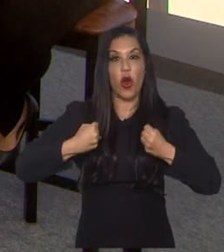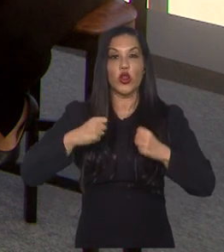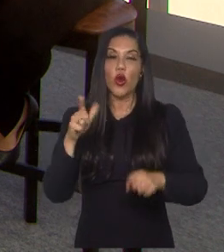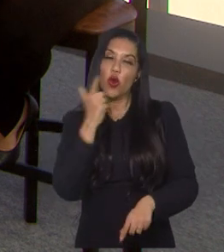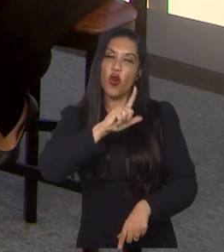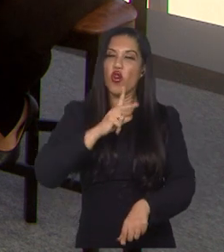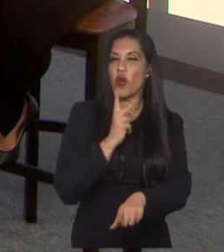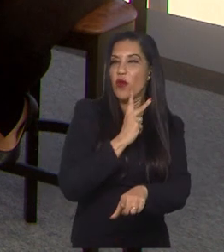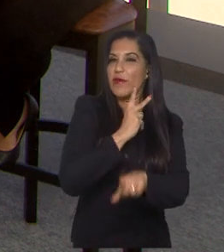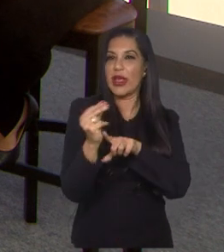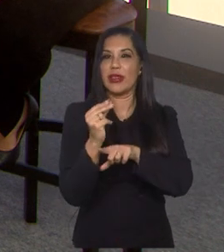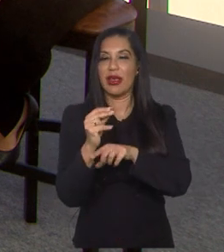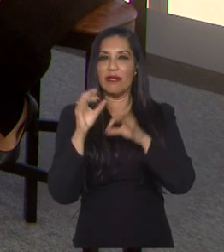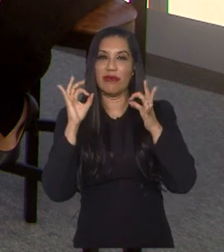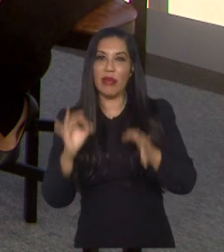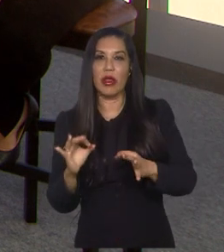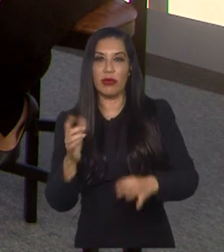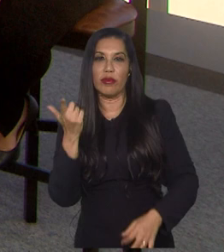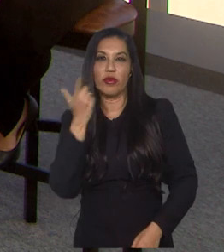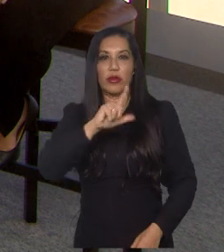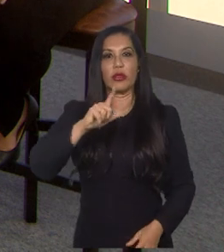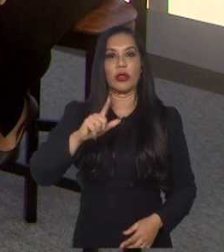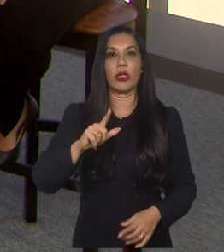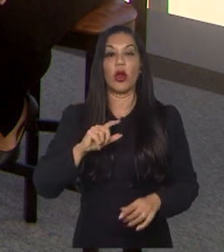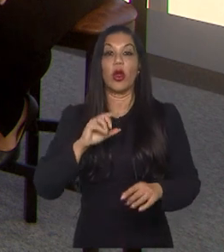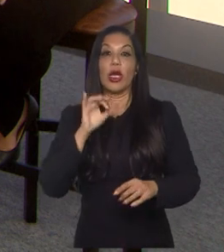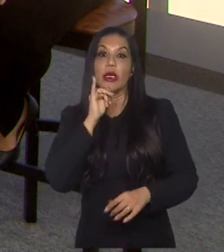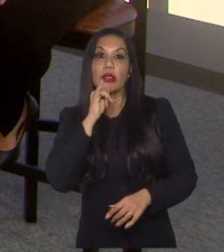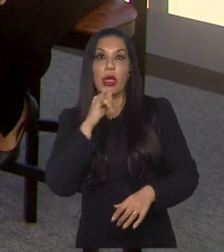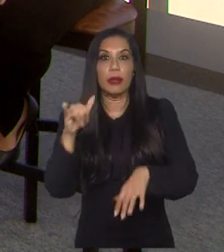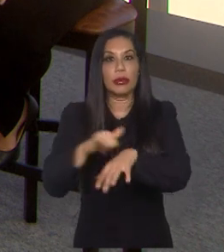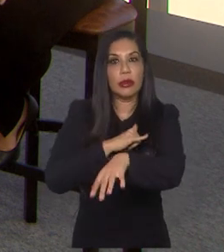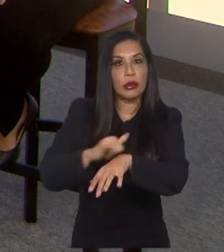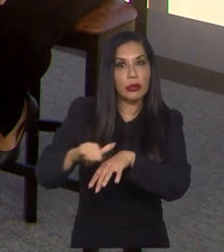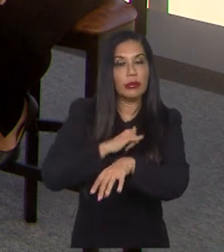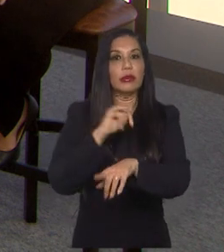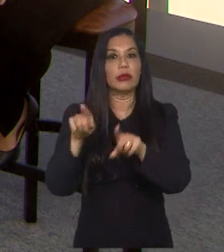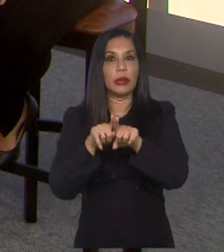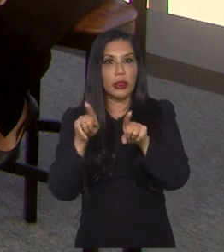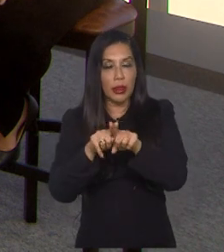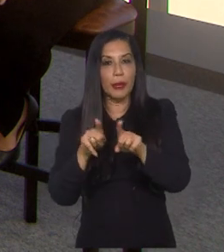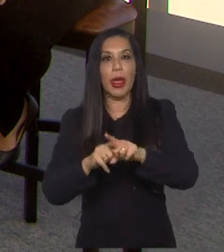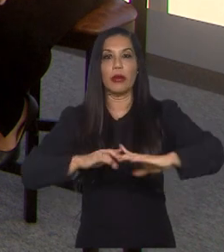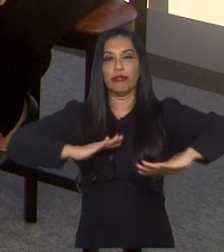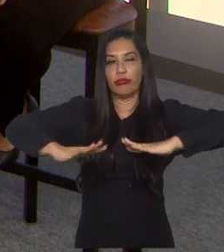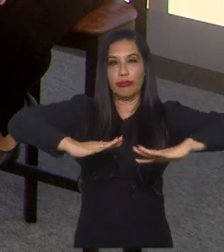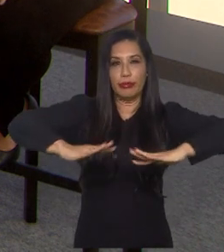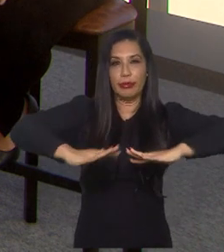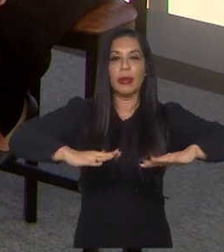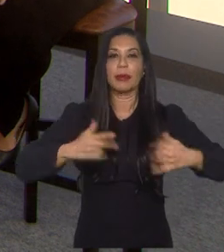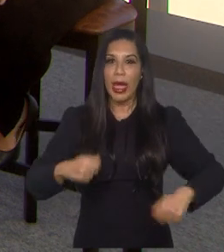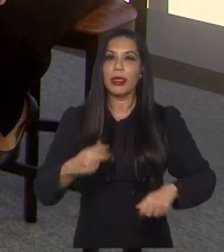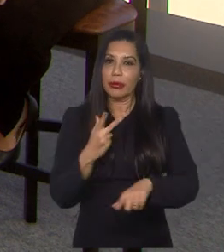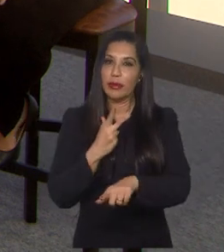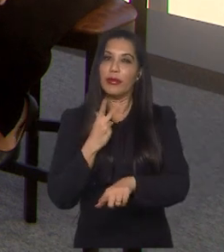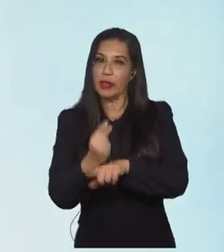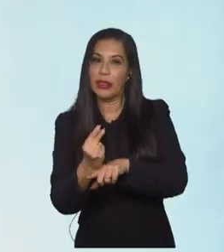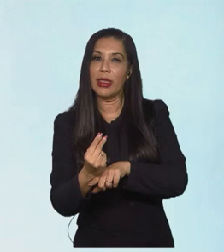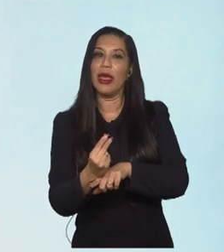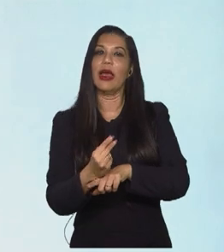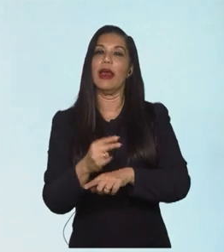vencê-los, conseguir não só ser competitiva, a Nigéria já consegue ser competitiva contra essas grandes equipes, mas